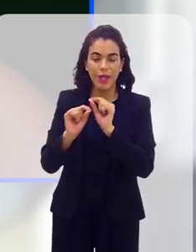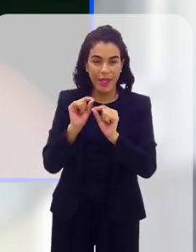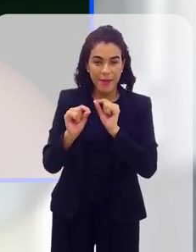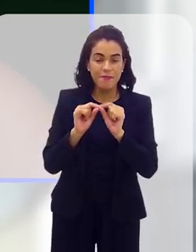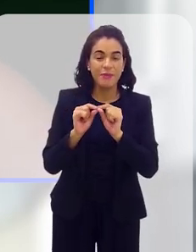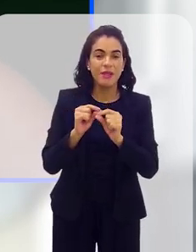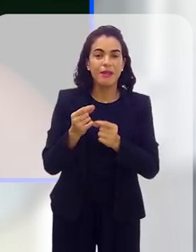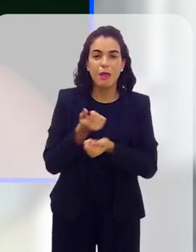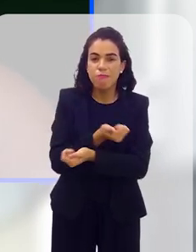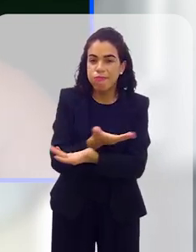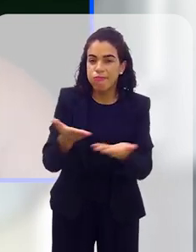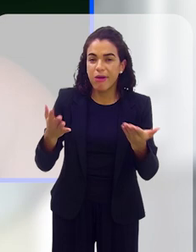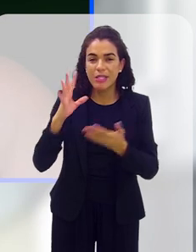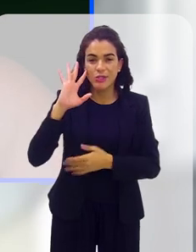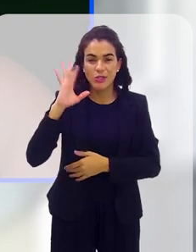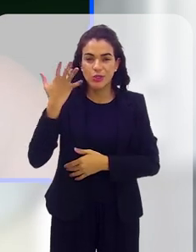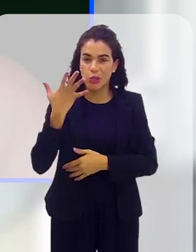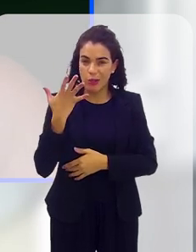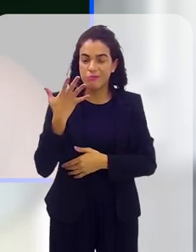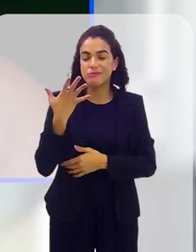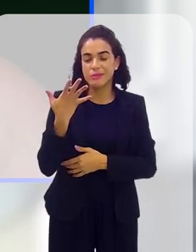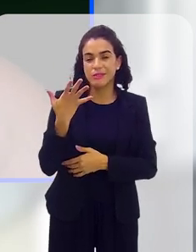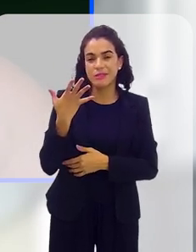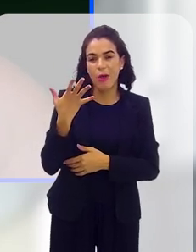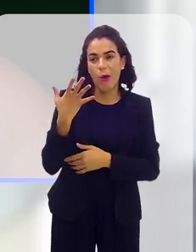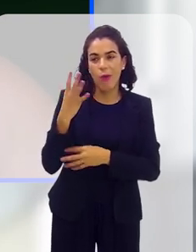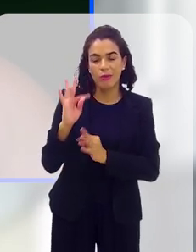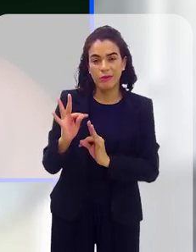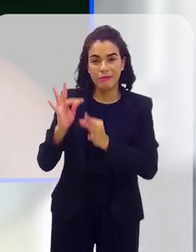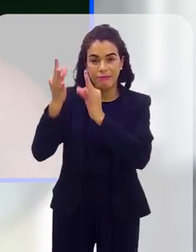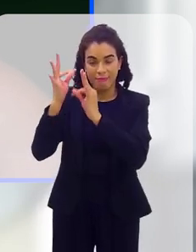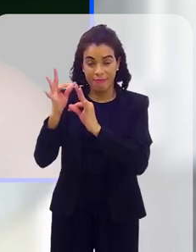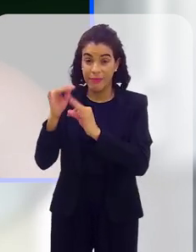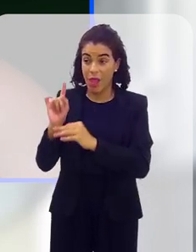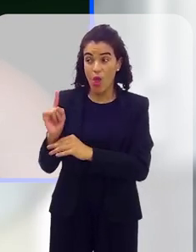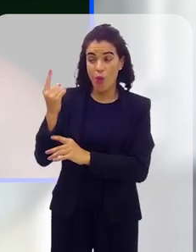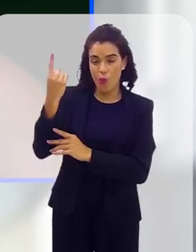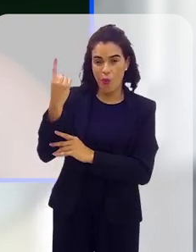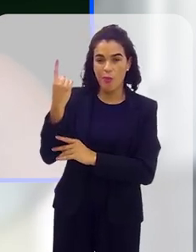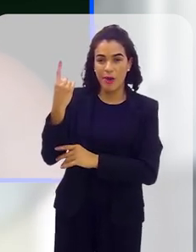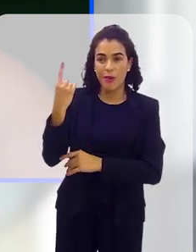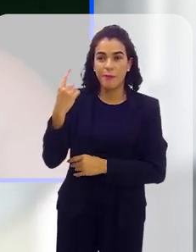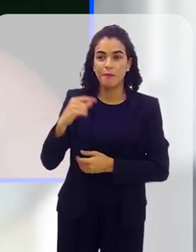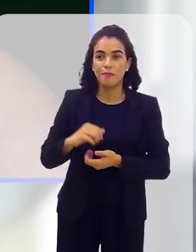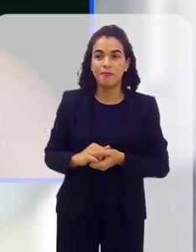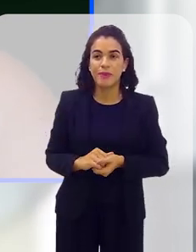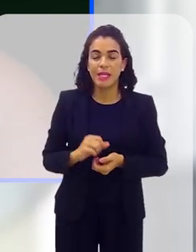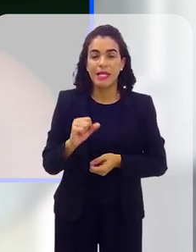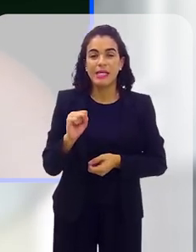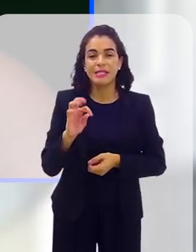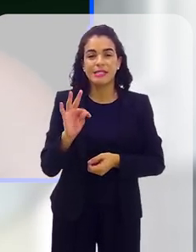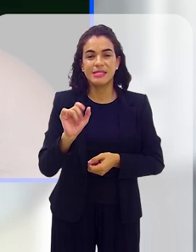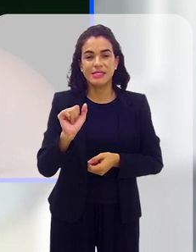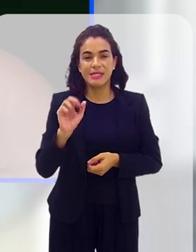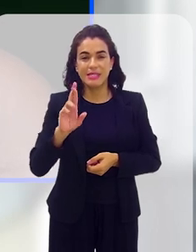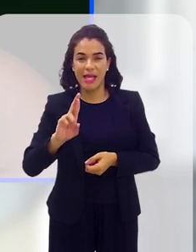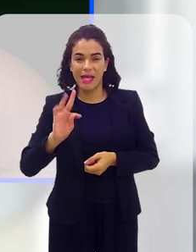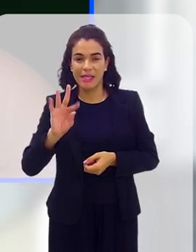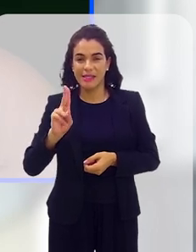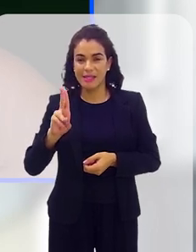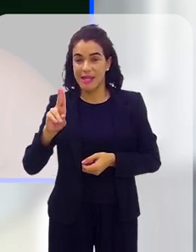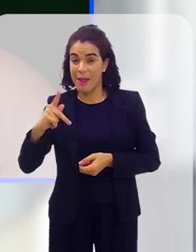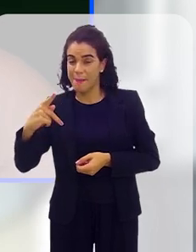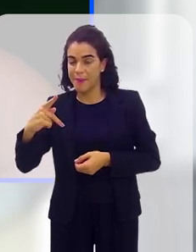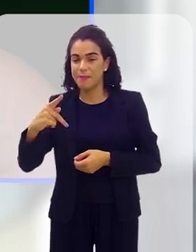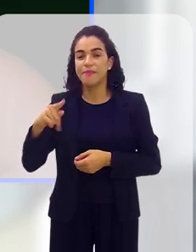trazendo muitas soluções digitais, então essa era uma delas e